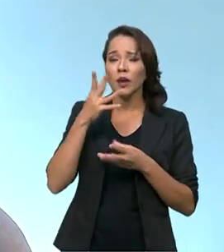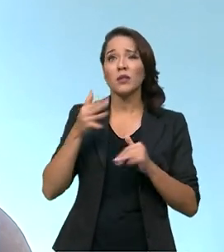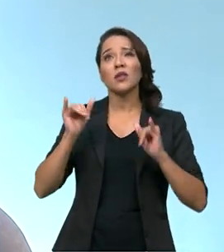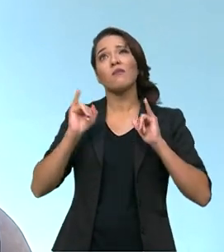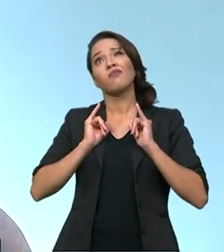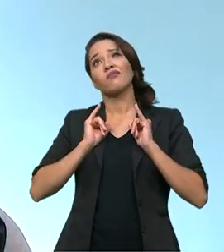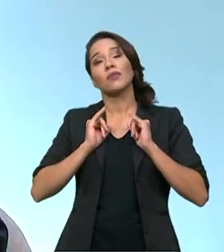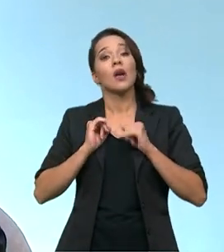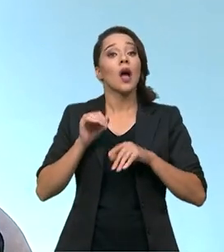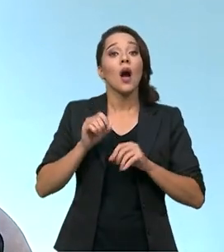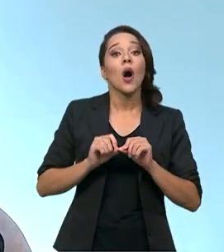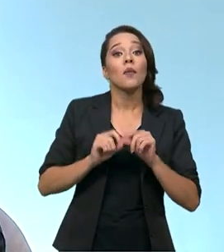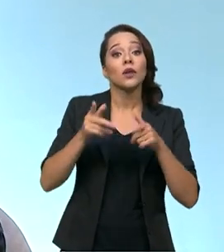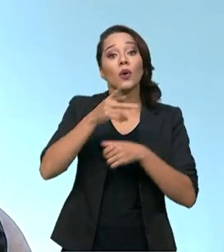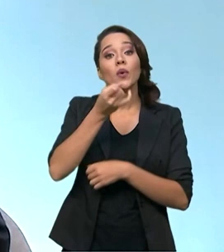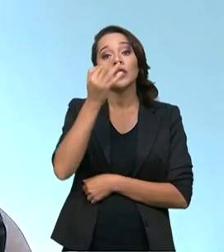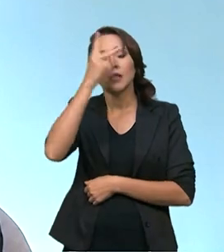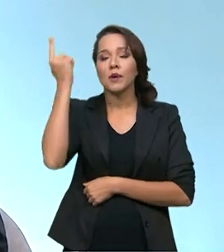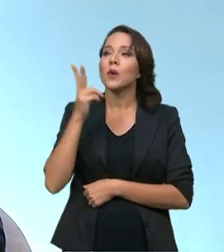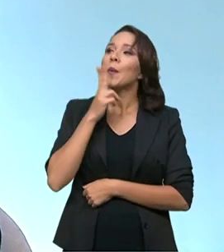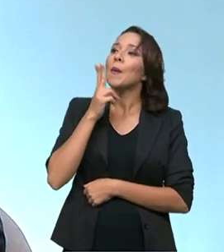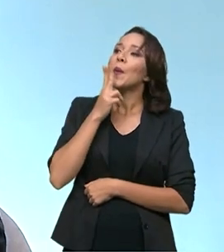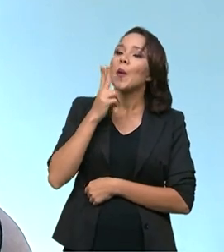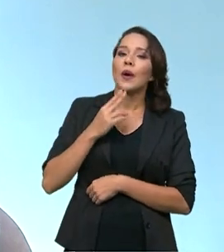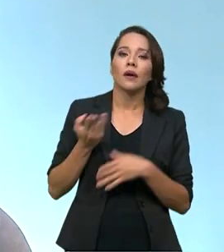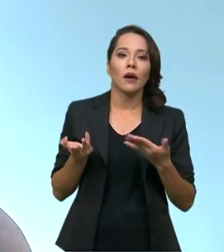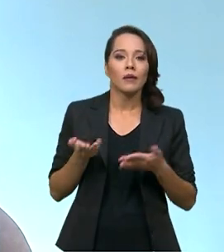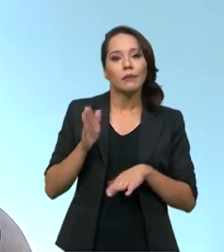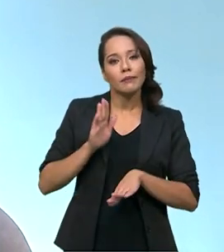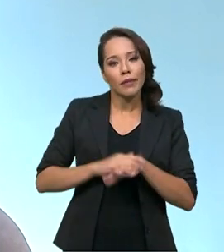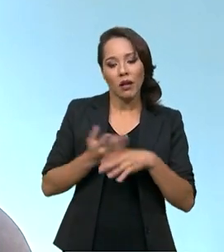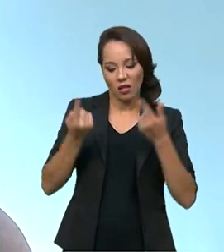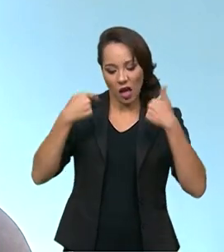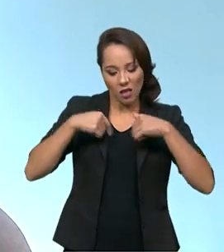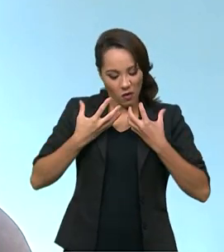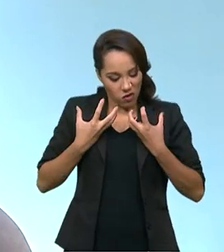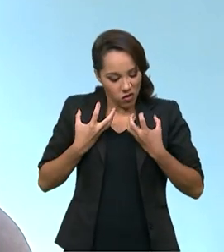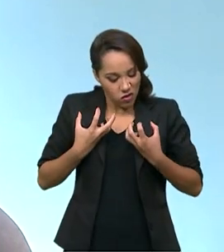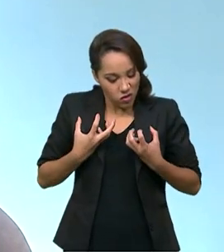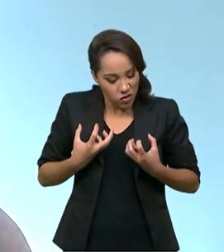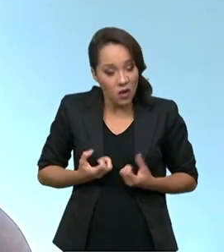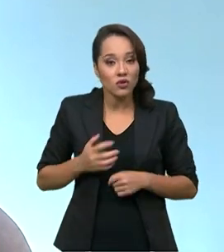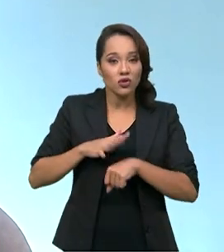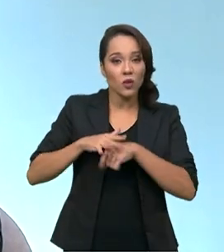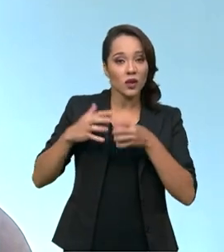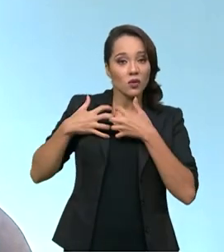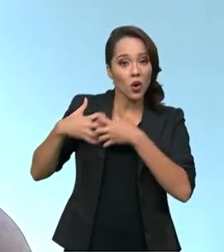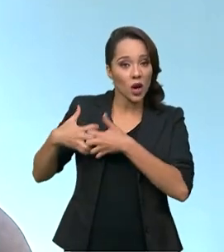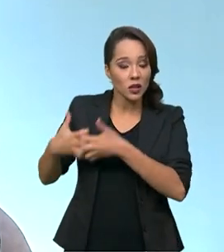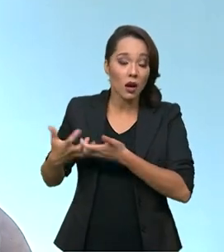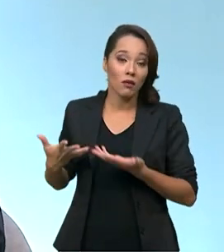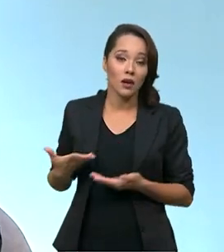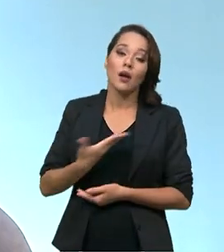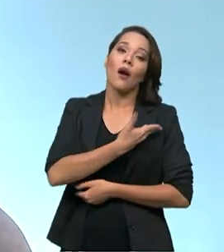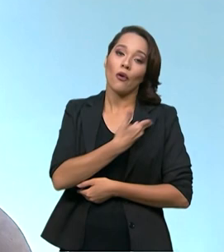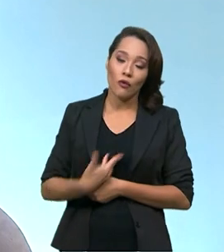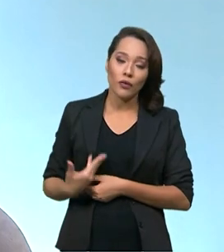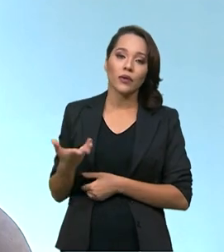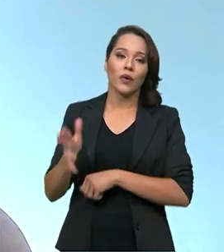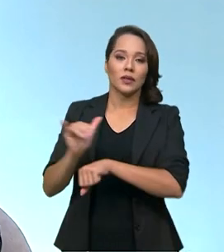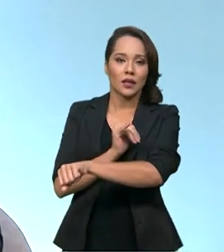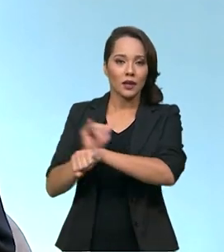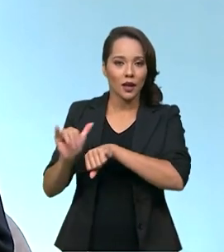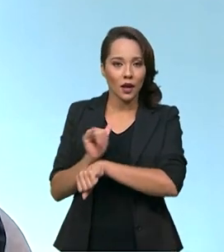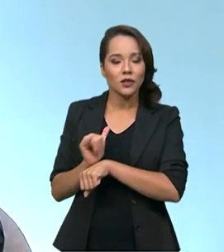tabagismo. E qual é a consequência? Uma possível maior carga de doenças cardiovasculares. E aí o governo, com essa medida,